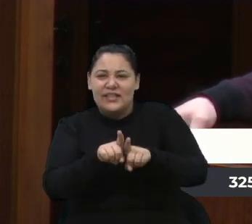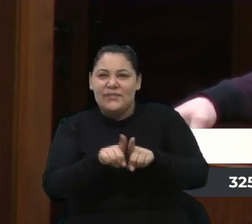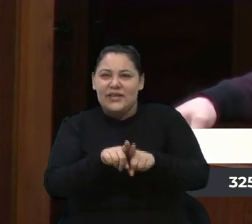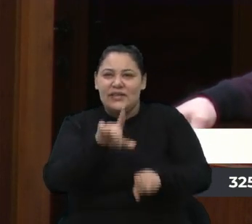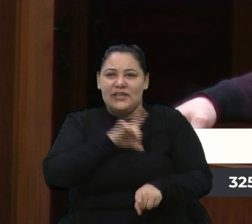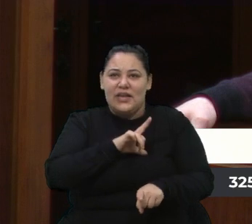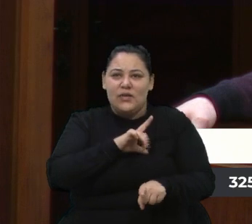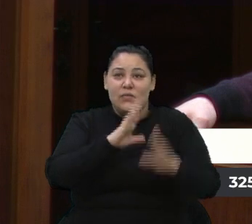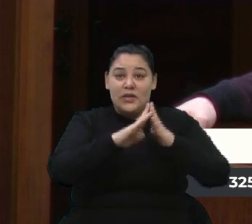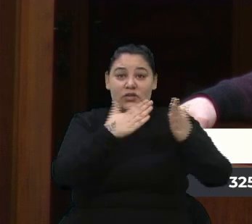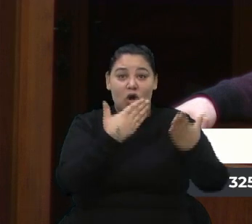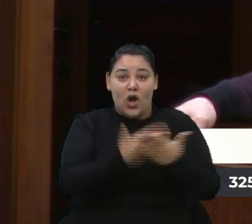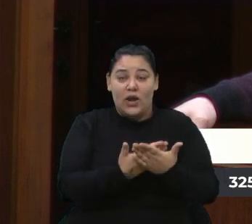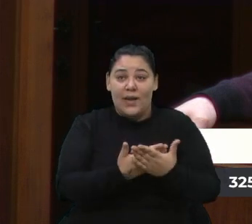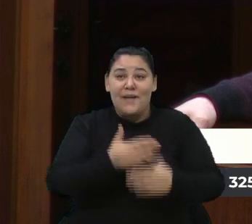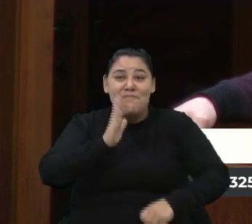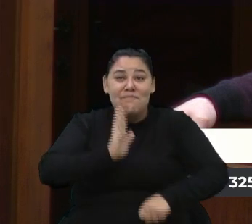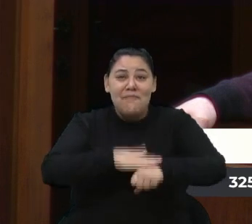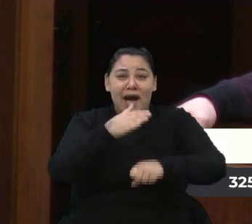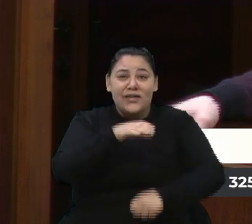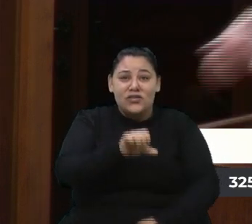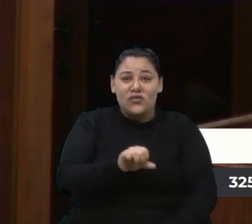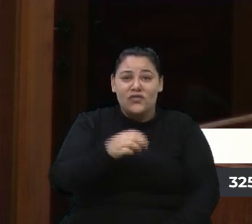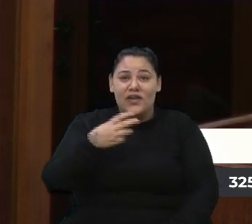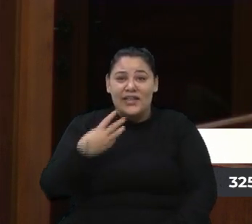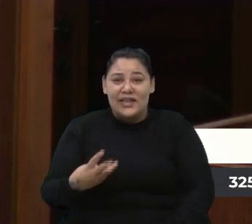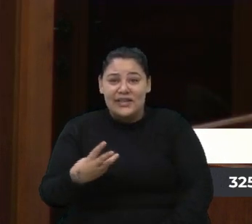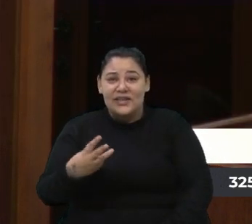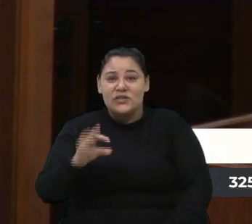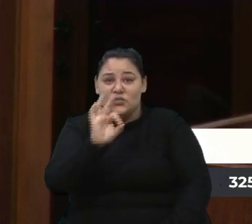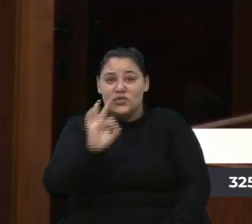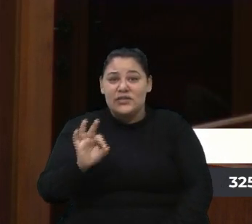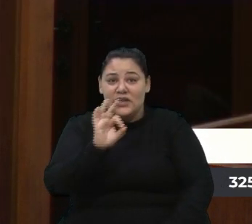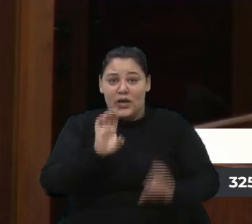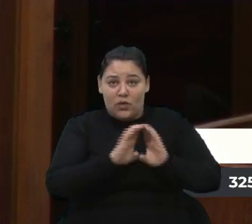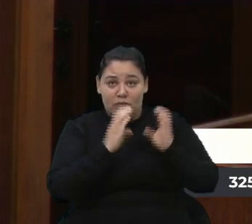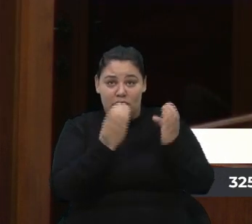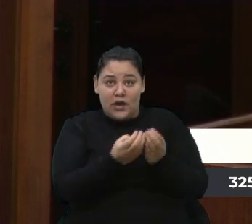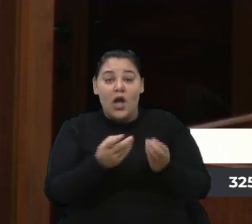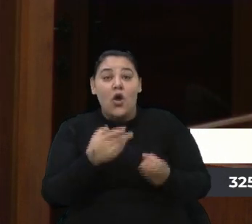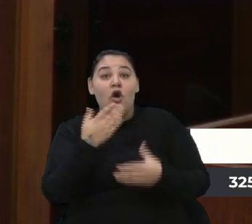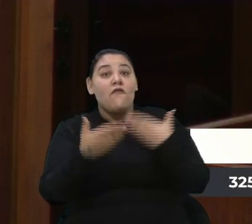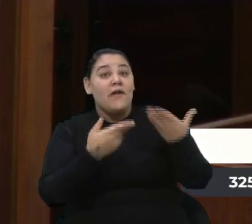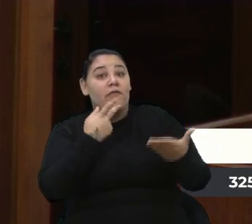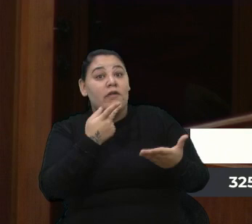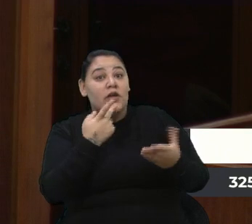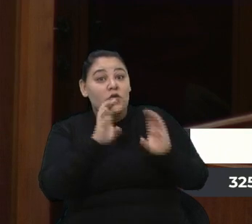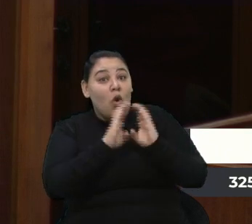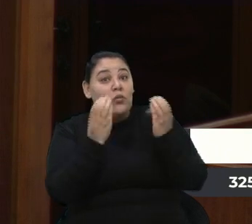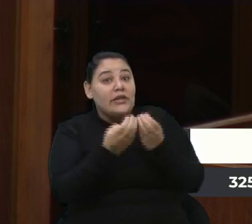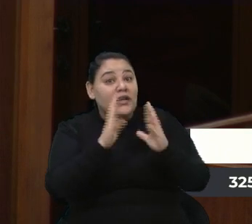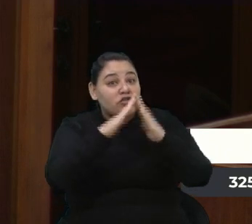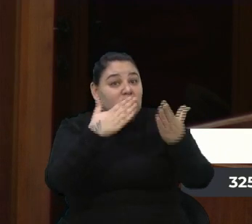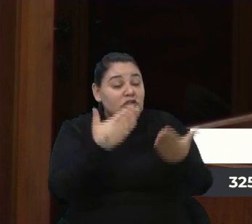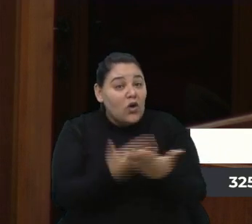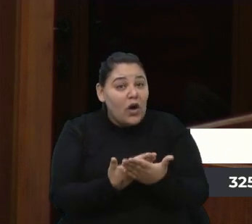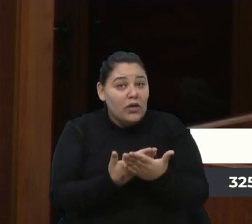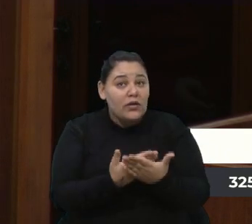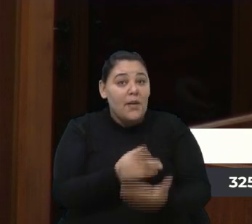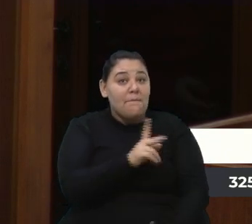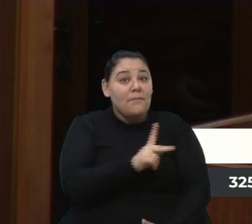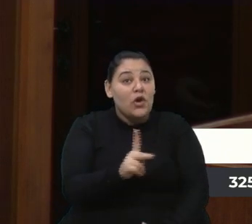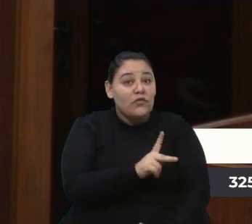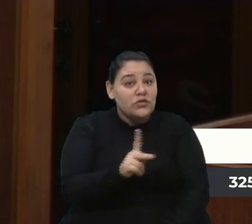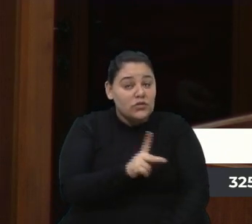de 93% da comunidade escolar. E aí, quando eu falo comunidade escolar, pasmem, professores,